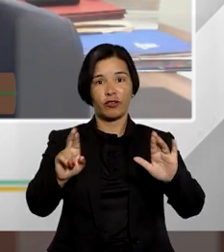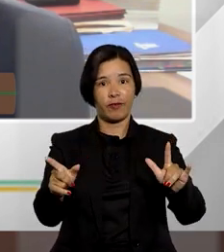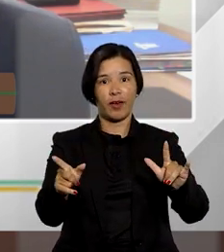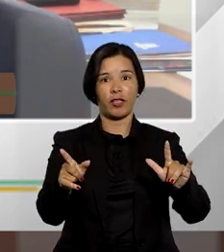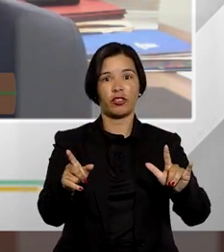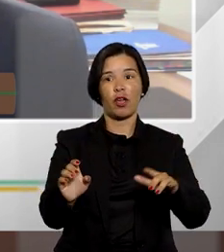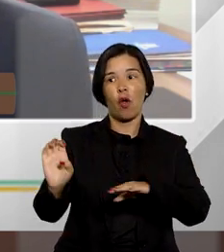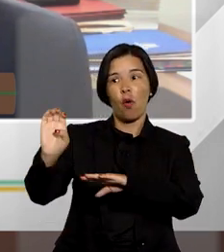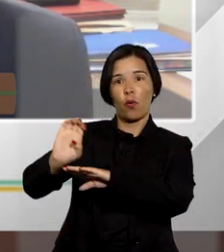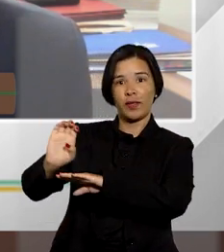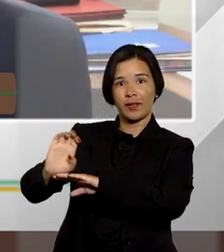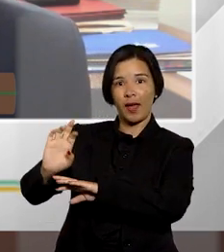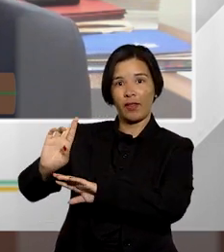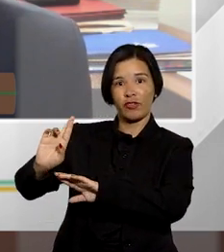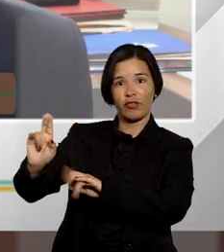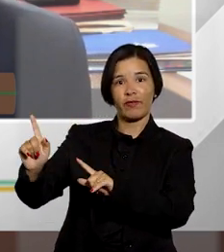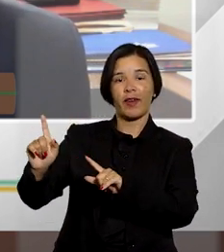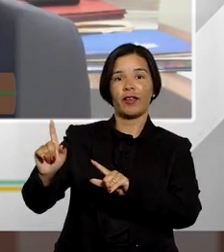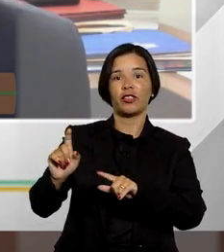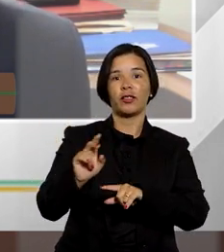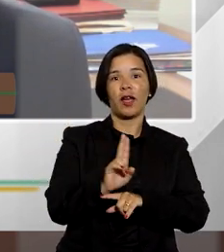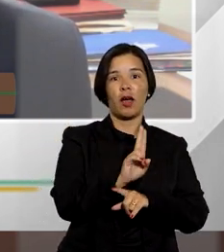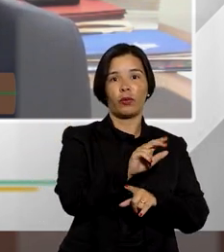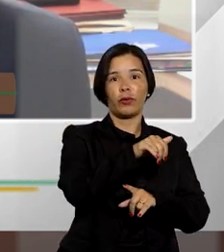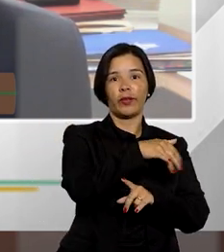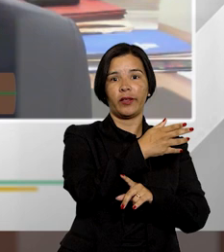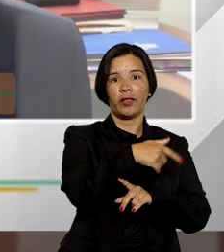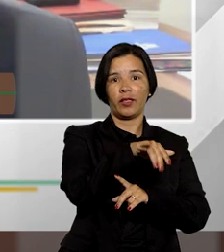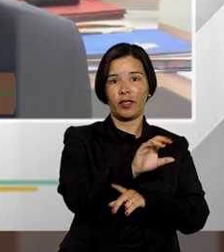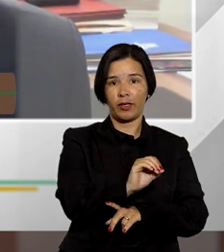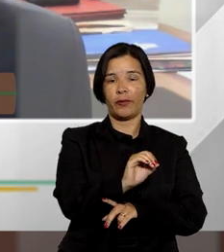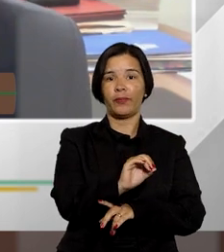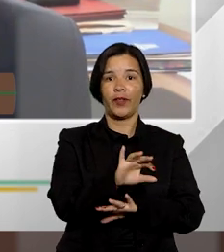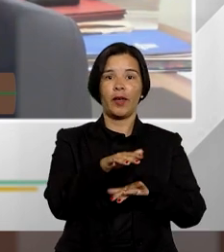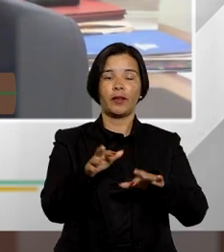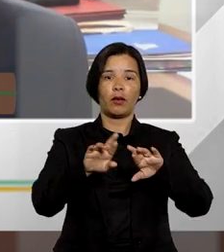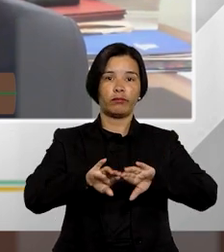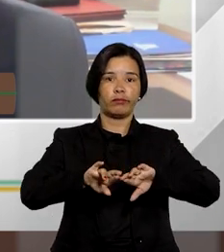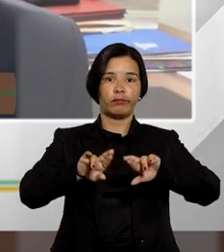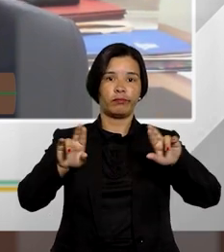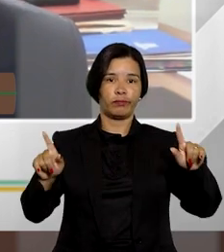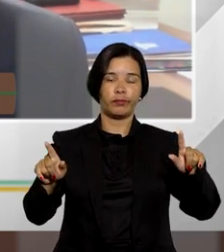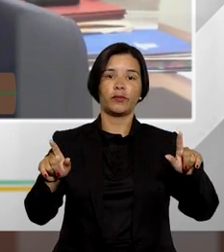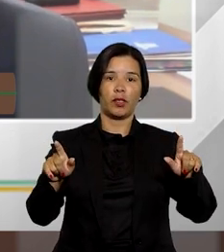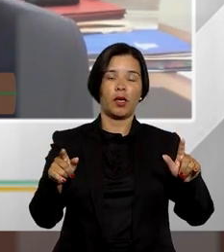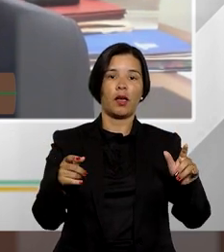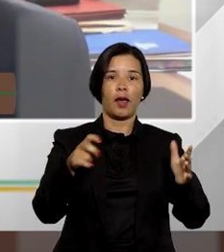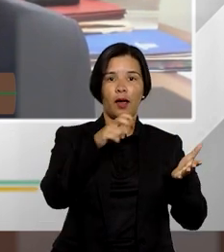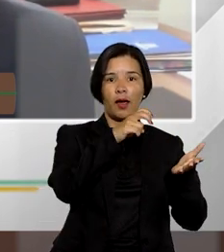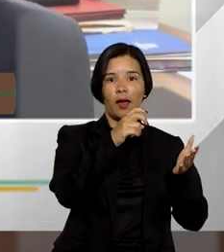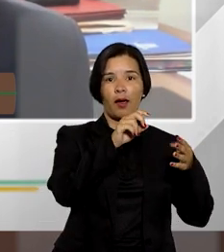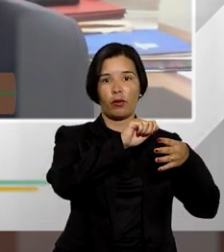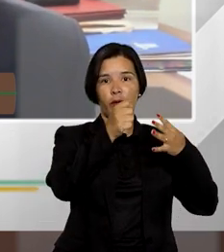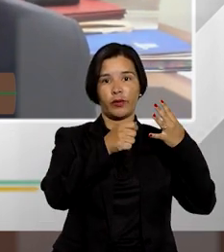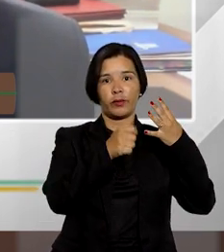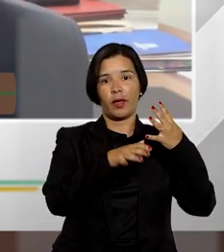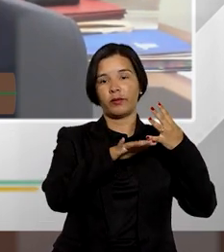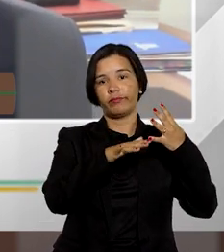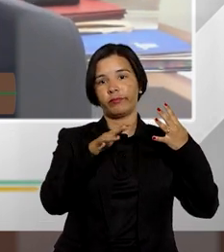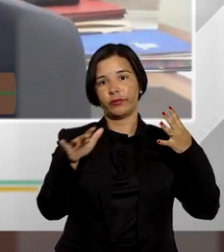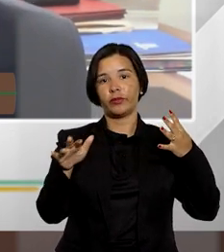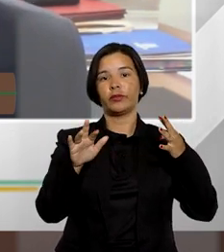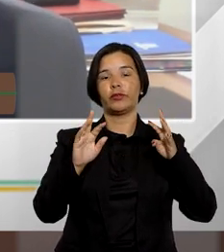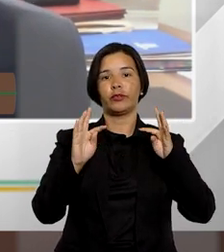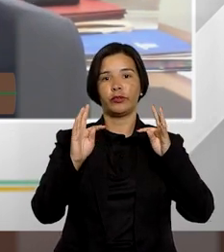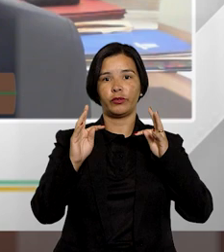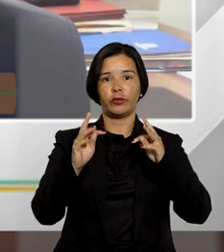município e à União ou seja as prerrogativas que são são deferidas são procedidas a fazenda não